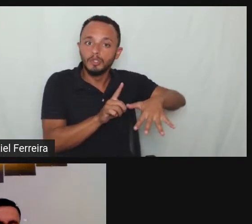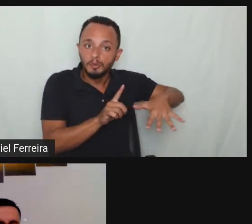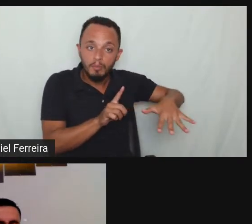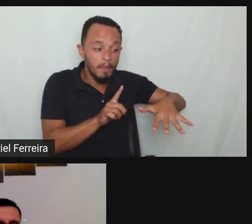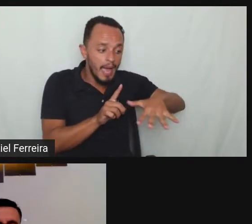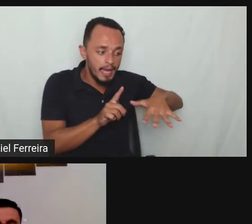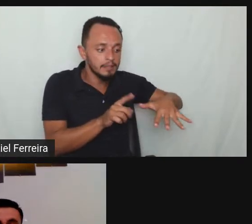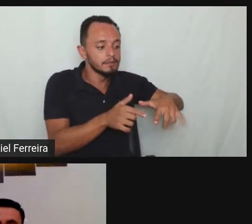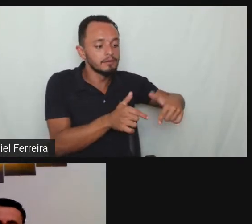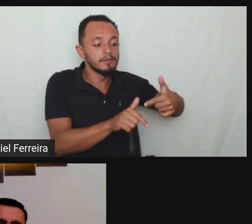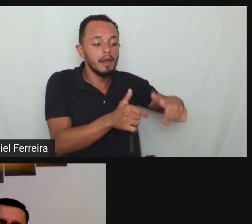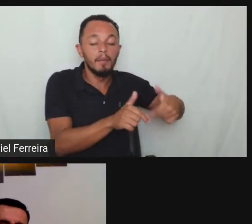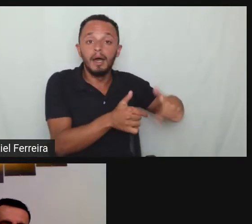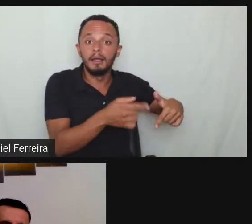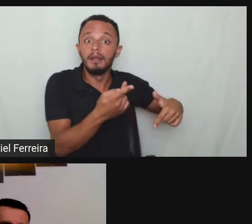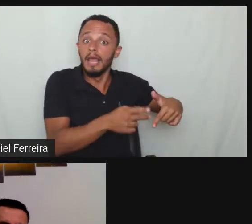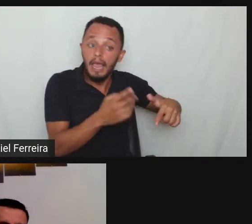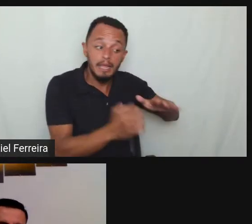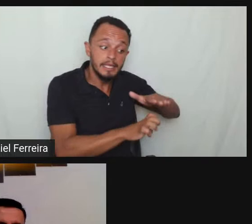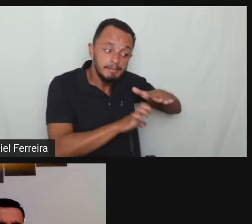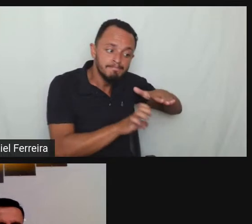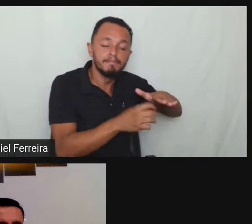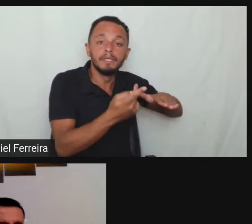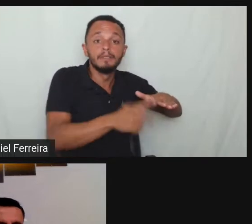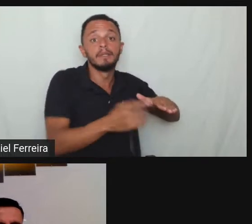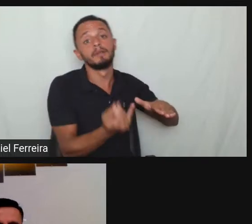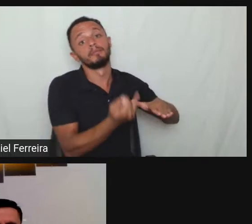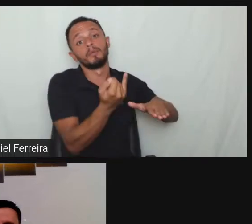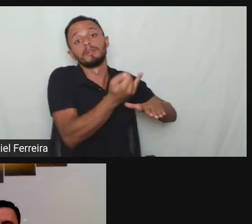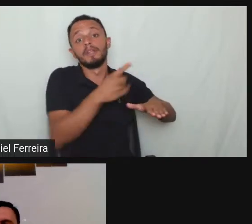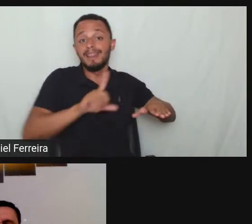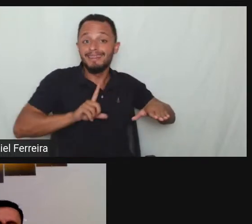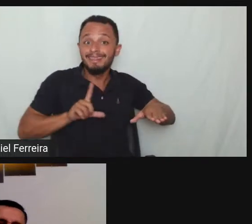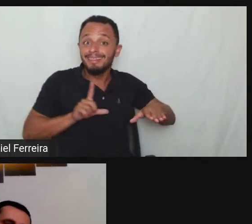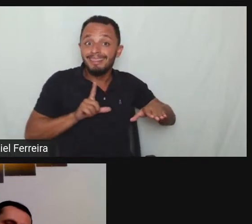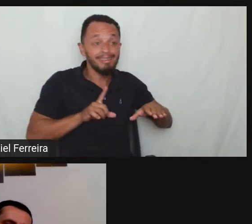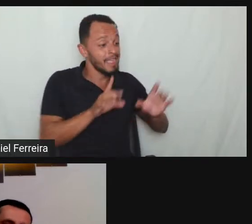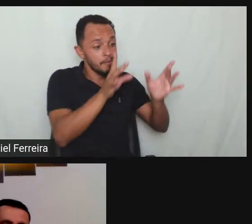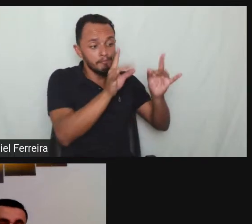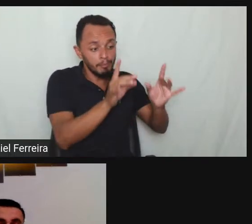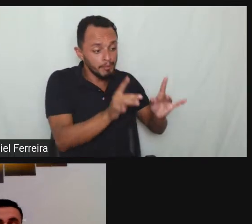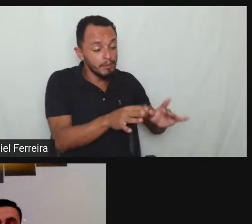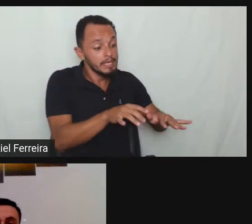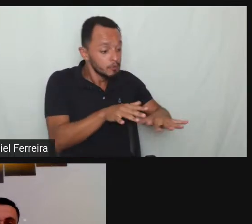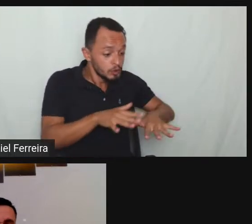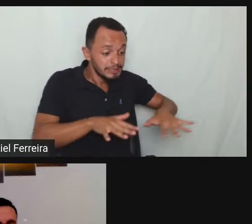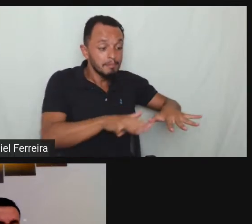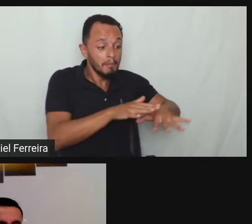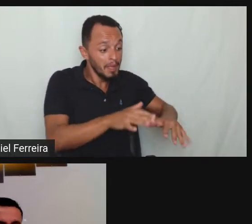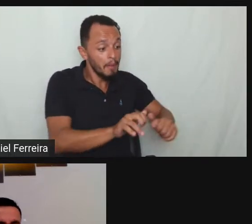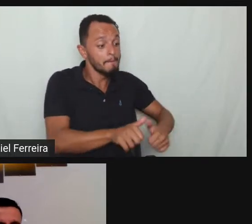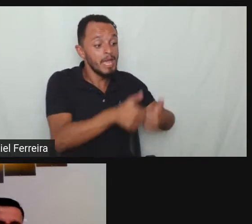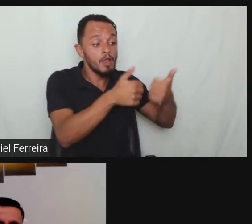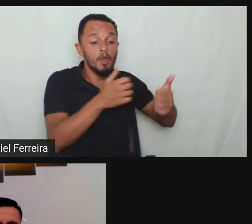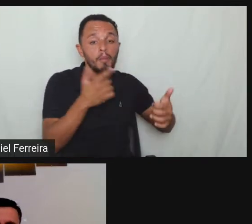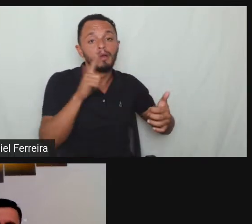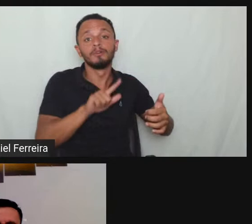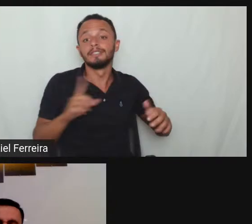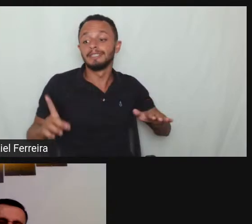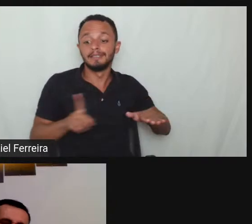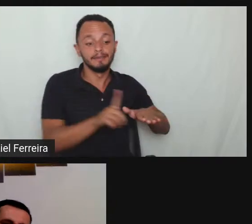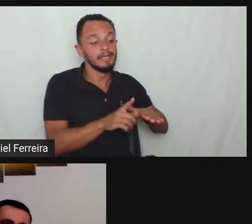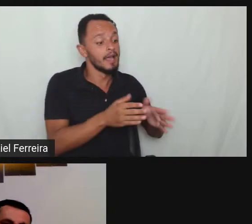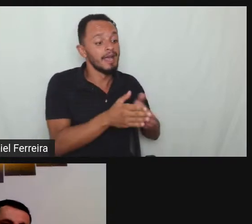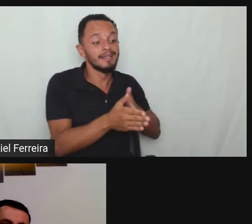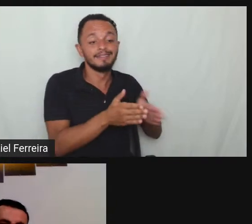ela tem que ter essa adaptação apenas para o funcionário que a pessoa com deficiência vai estar usando aquela